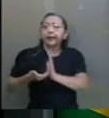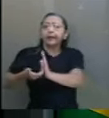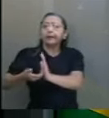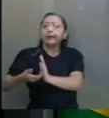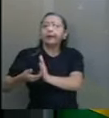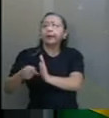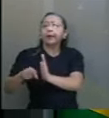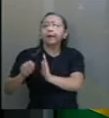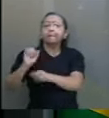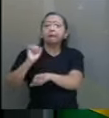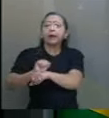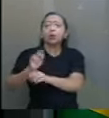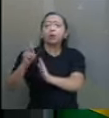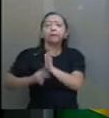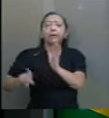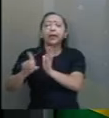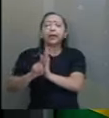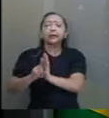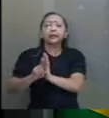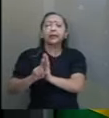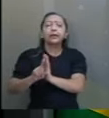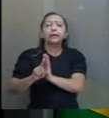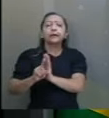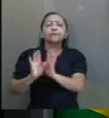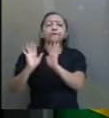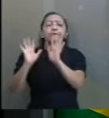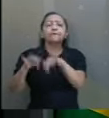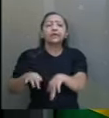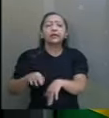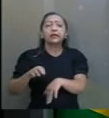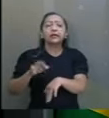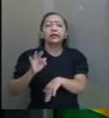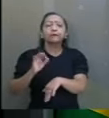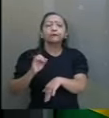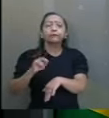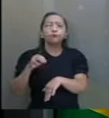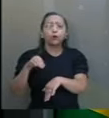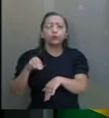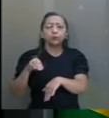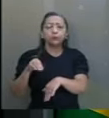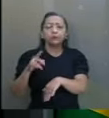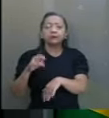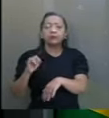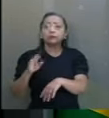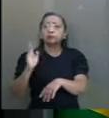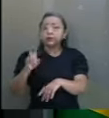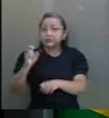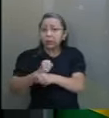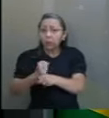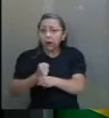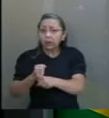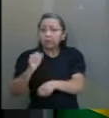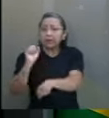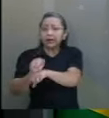o fim do foro privilegiado há cinco anos. Isso é um